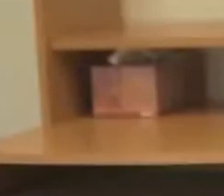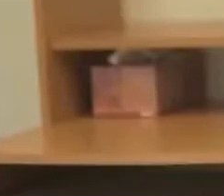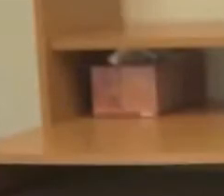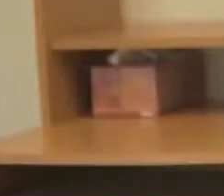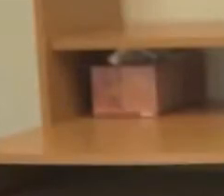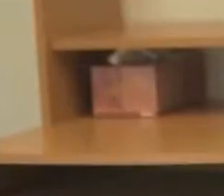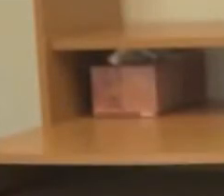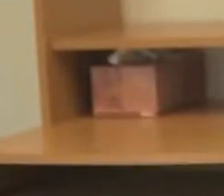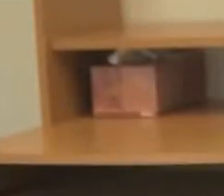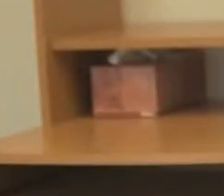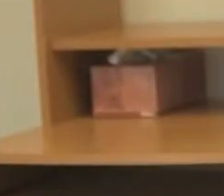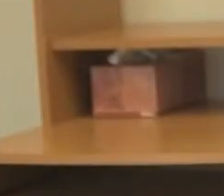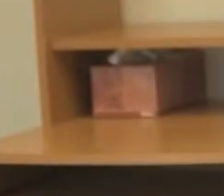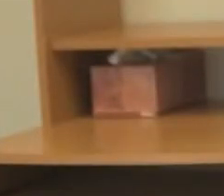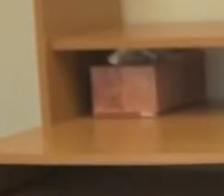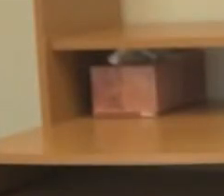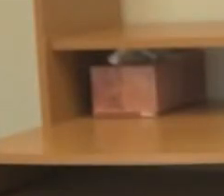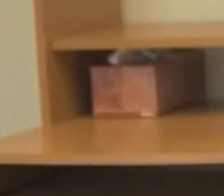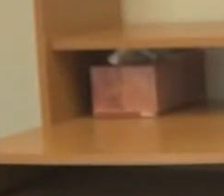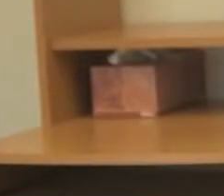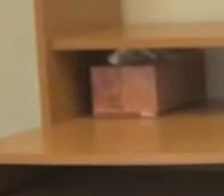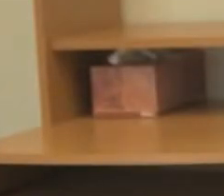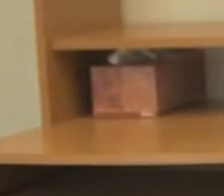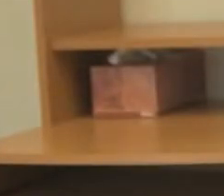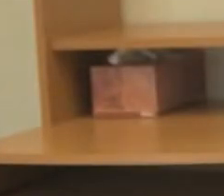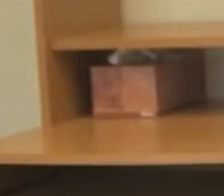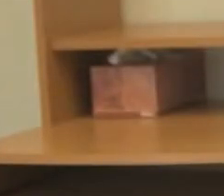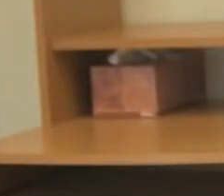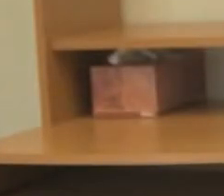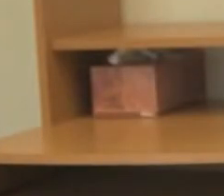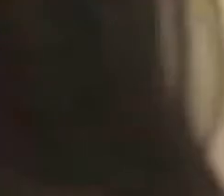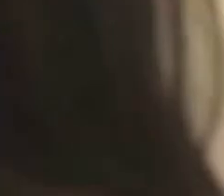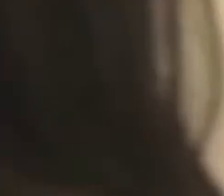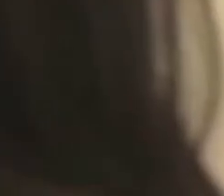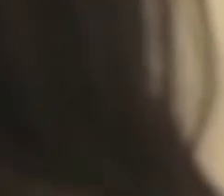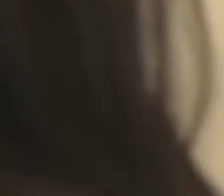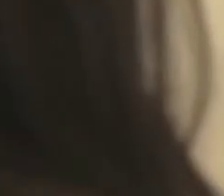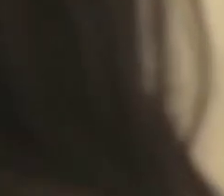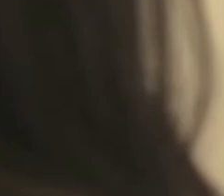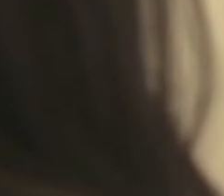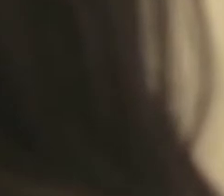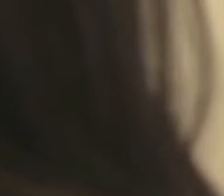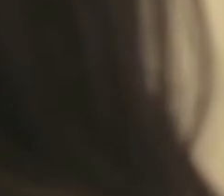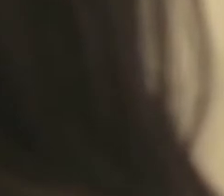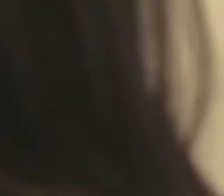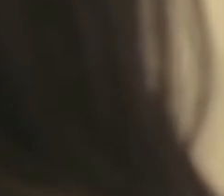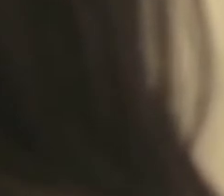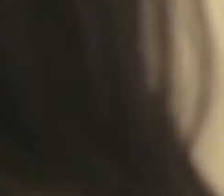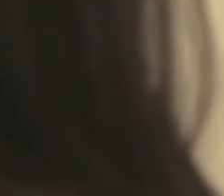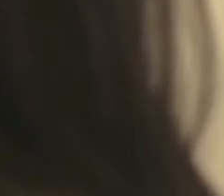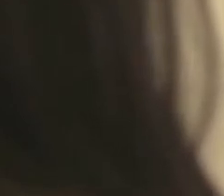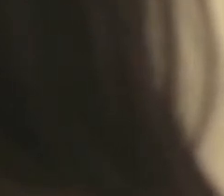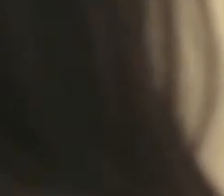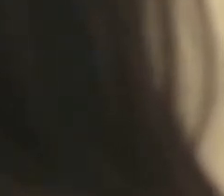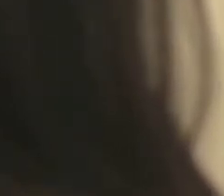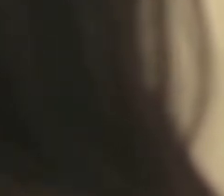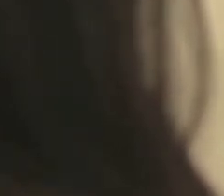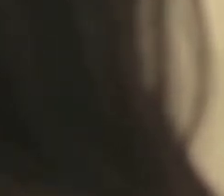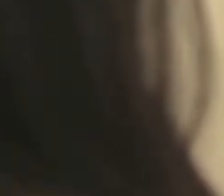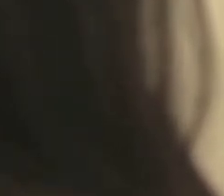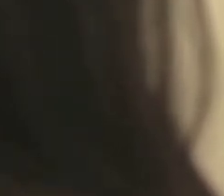Yes, what kind of training is needed? Not a lot, most new workers can learn everything the first day.